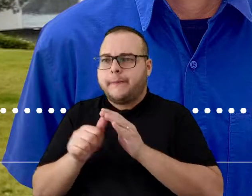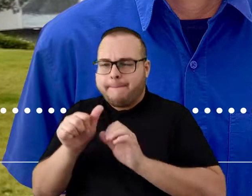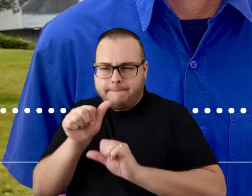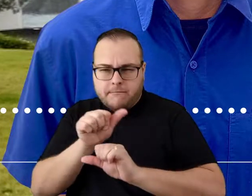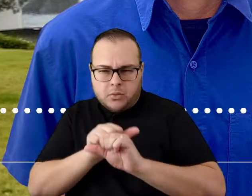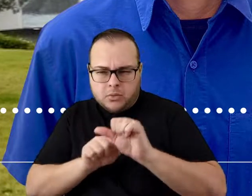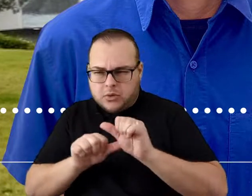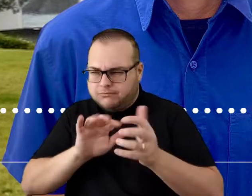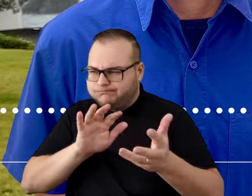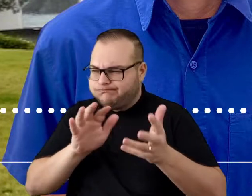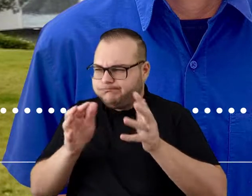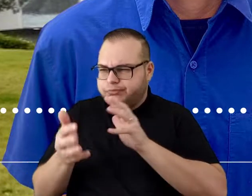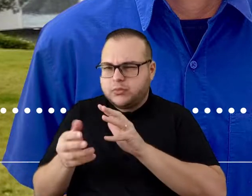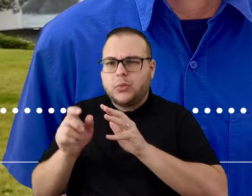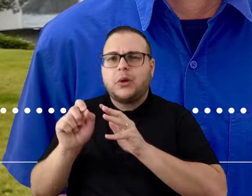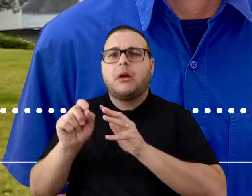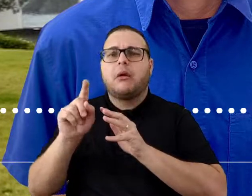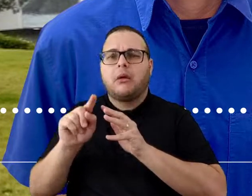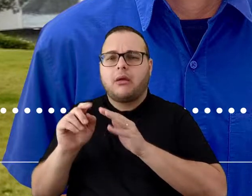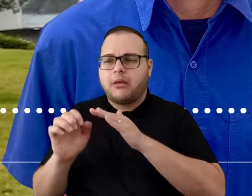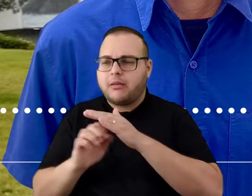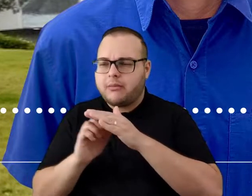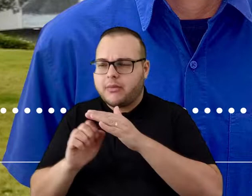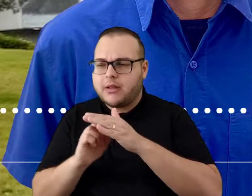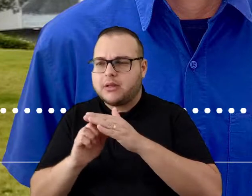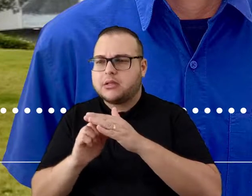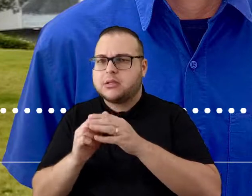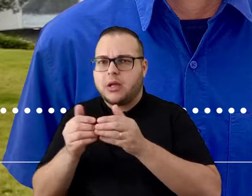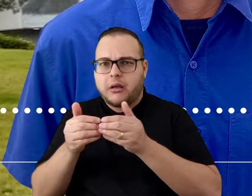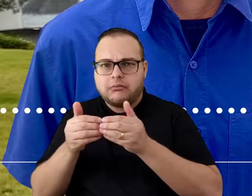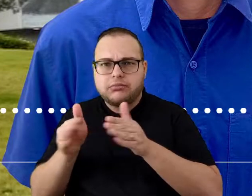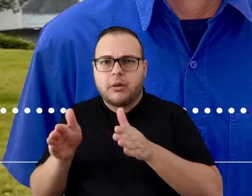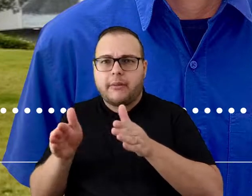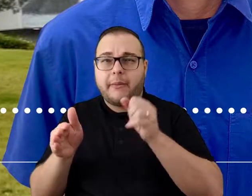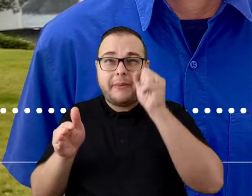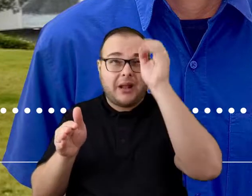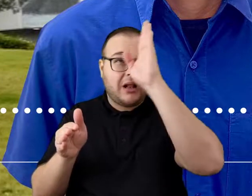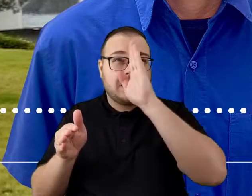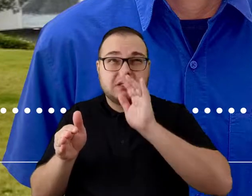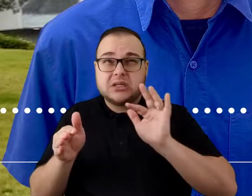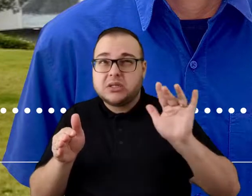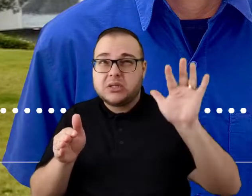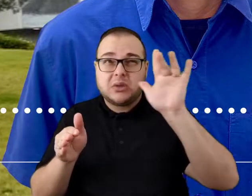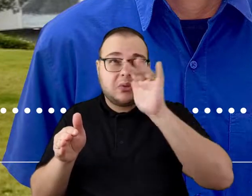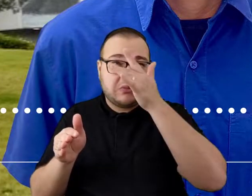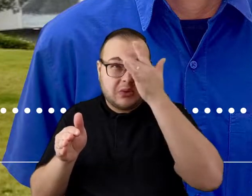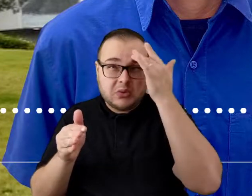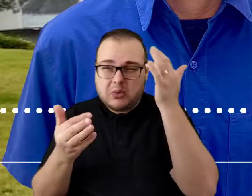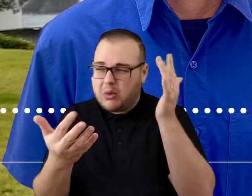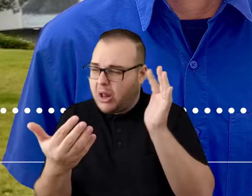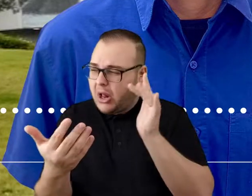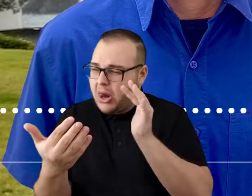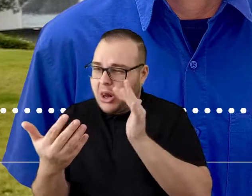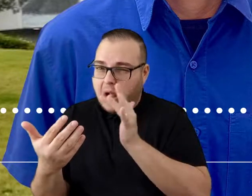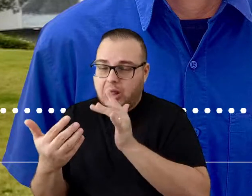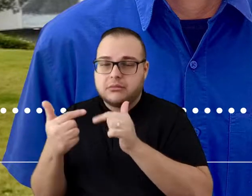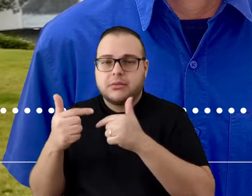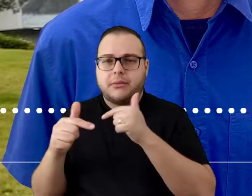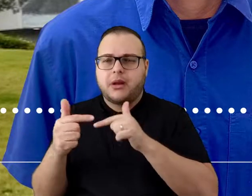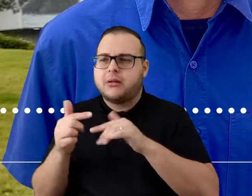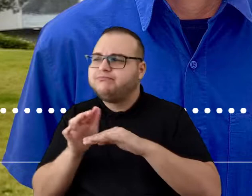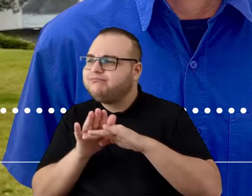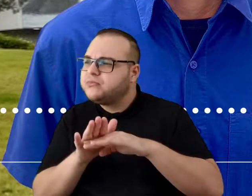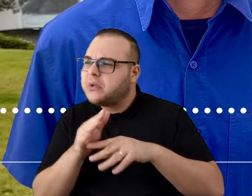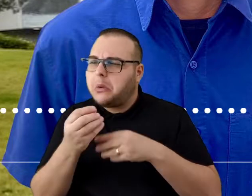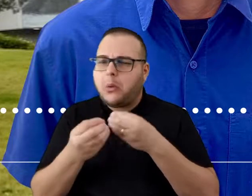chegada da empresa, que atraiu trabalhadores de diversos pontos do Brasil. Para dar suporte a